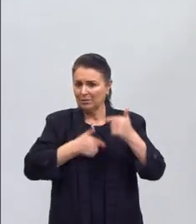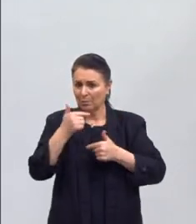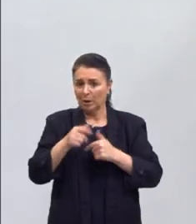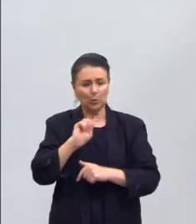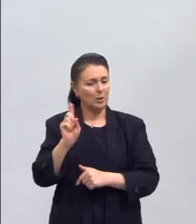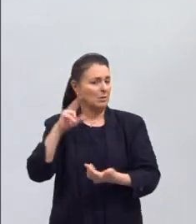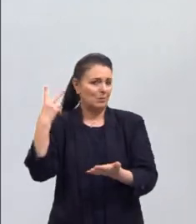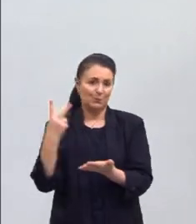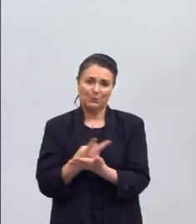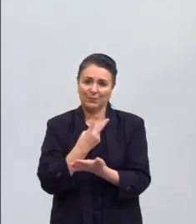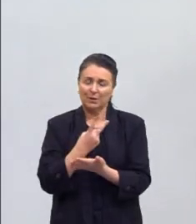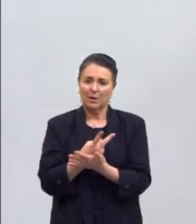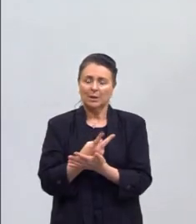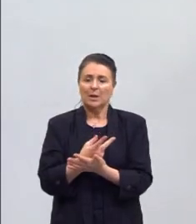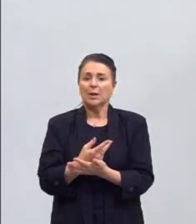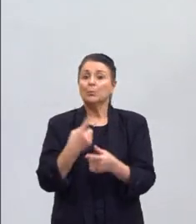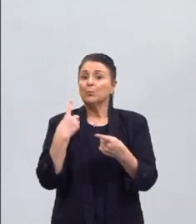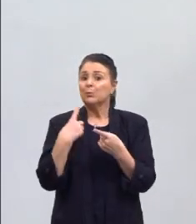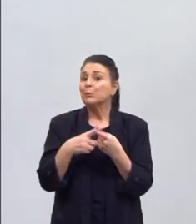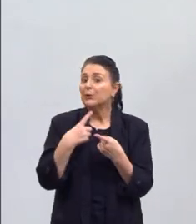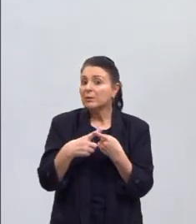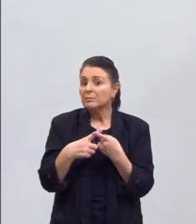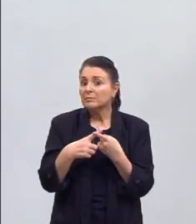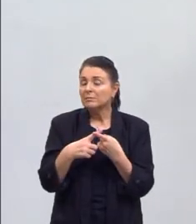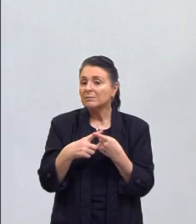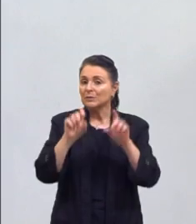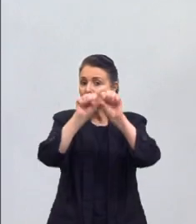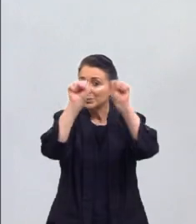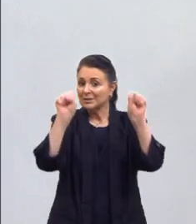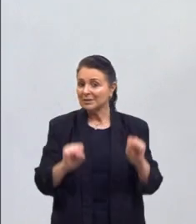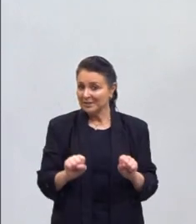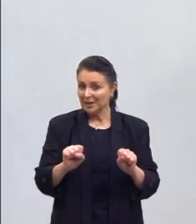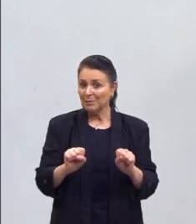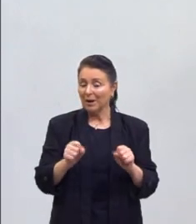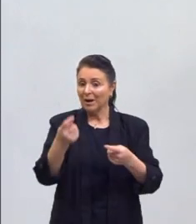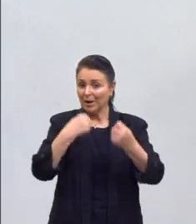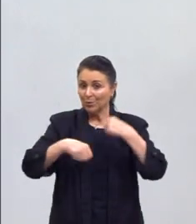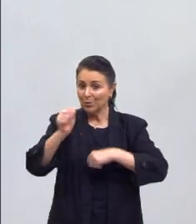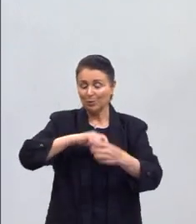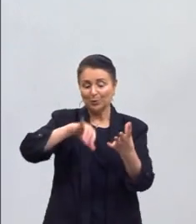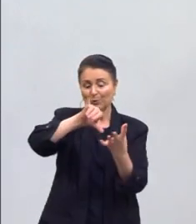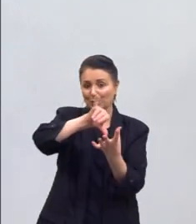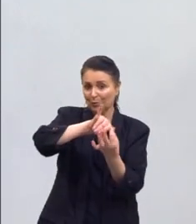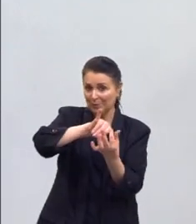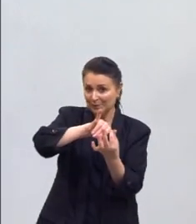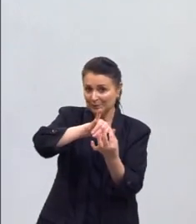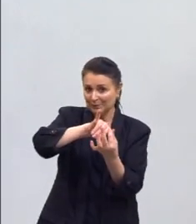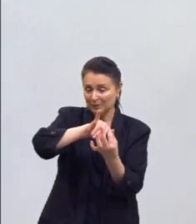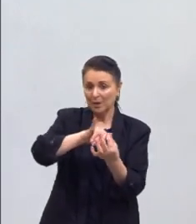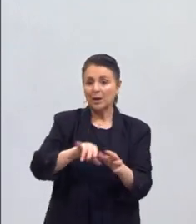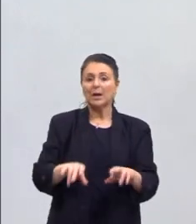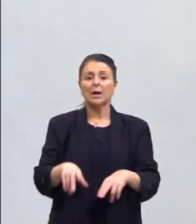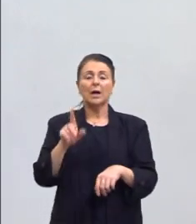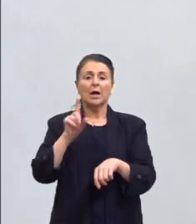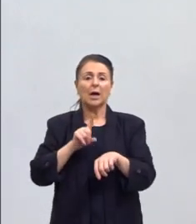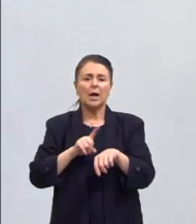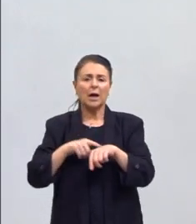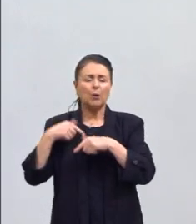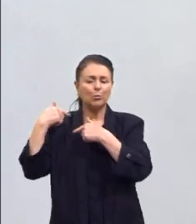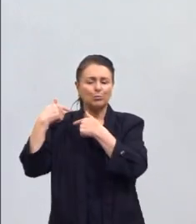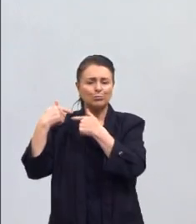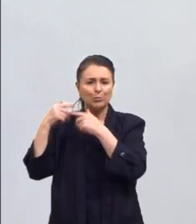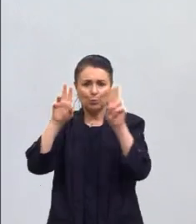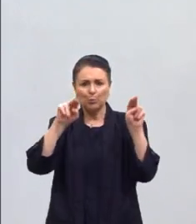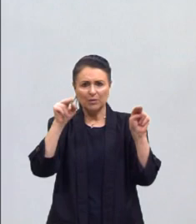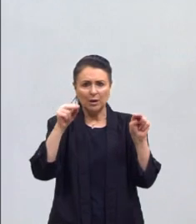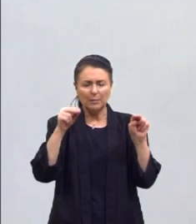não acontece, e em grande parte, por causa do nosso sistema econômico capitalista. Então, eu acho que é um tema de redação para a gente trazer um